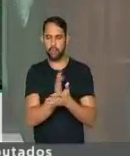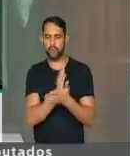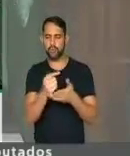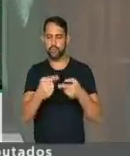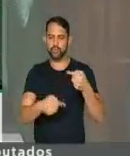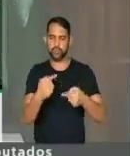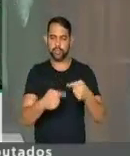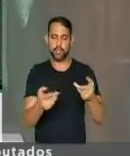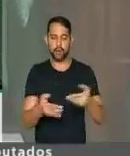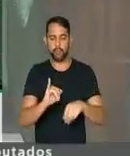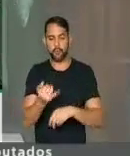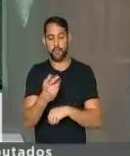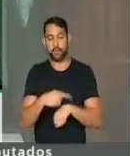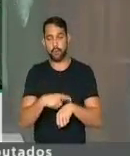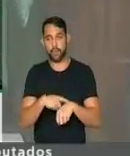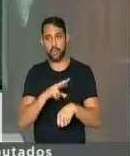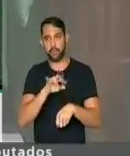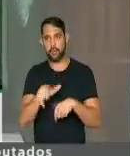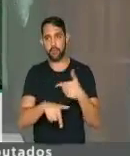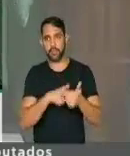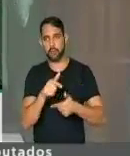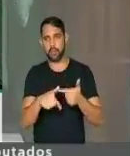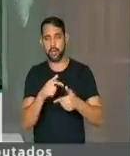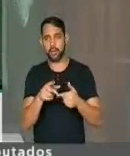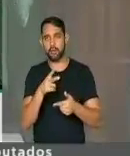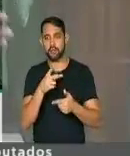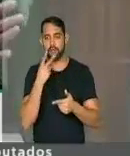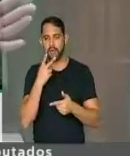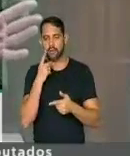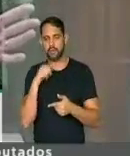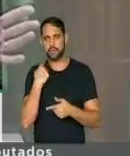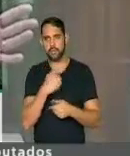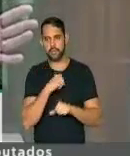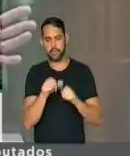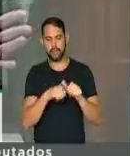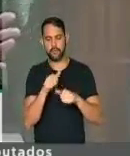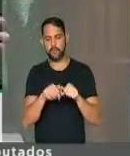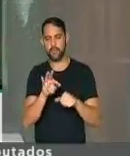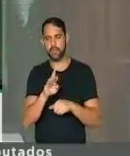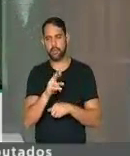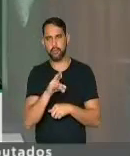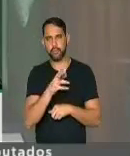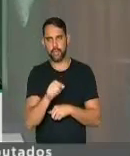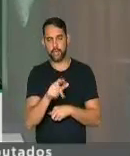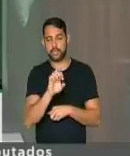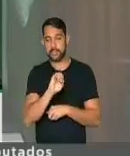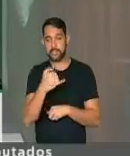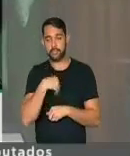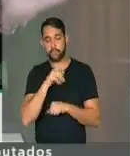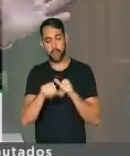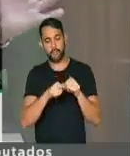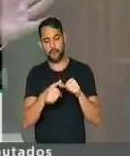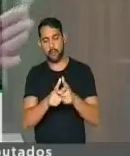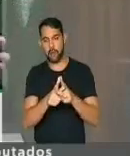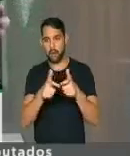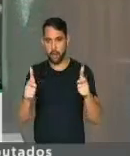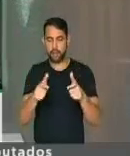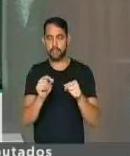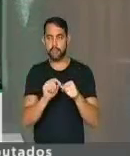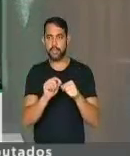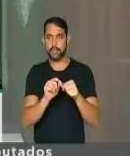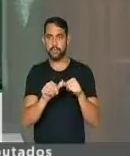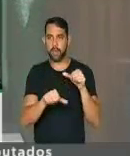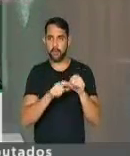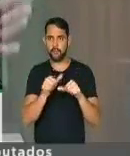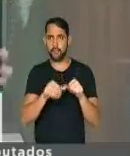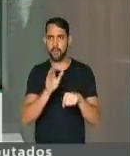esse momento e vamos trabalhar falando da nossa reforma tributária. Se ela não for uma reforma ampla, mas que